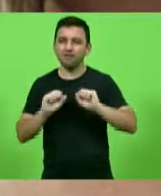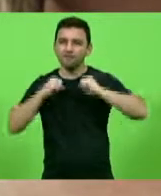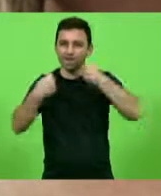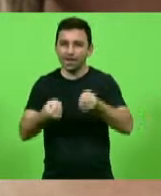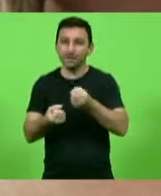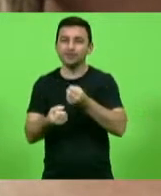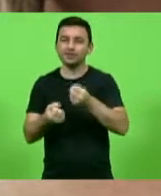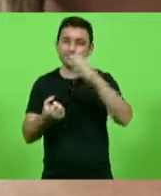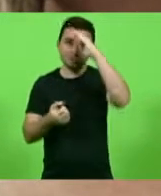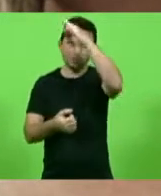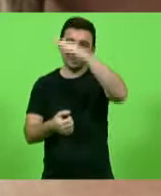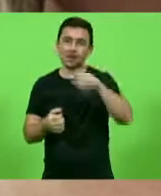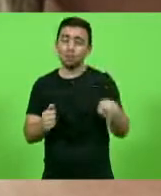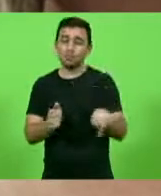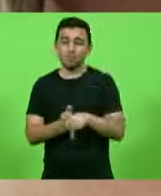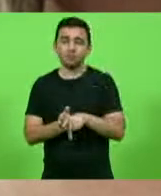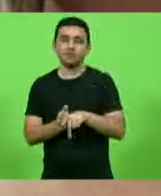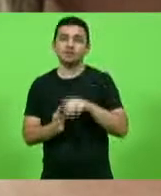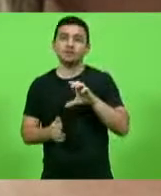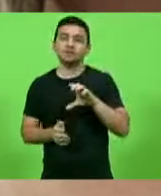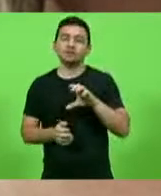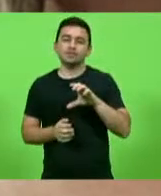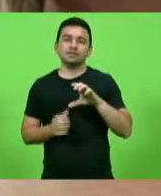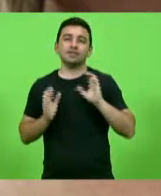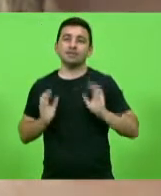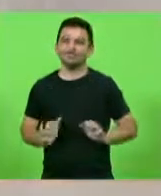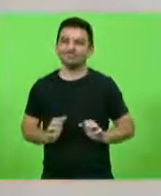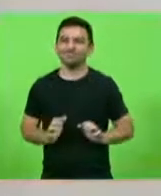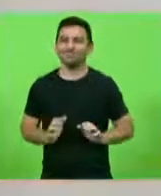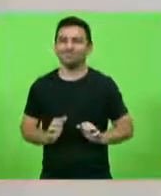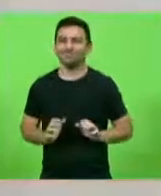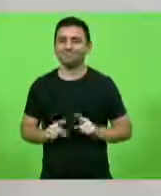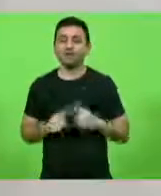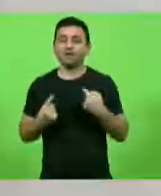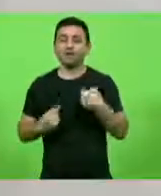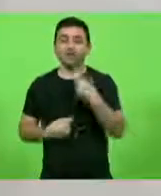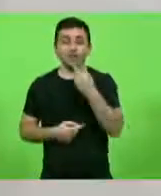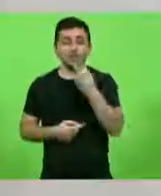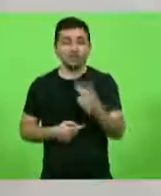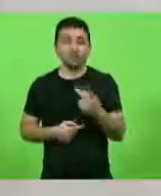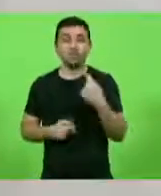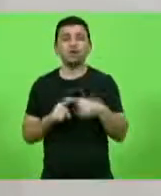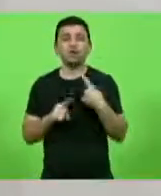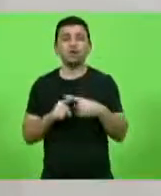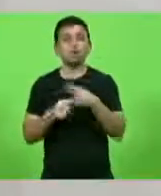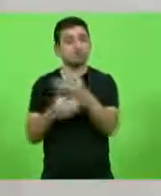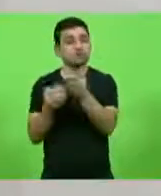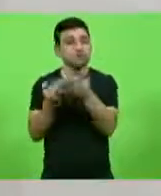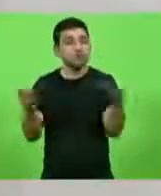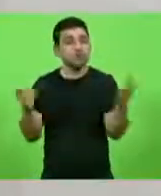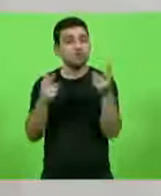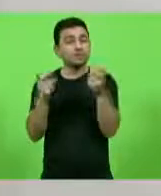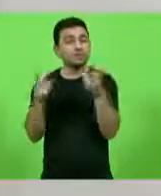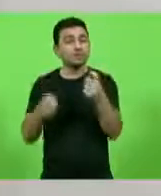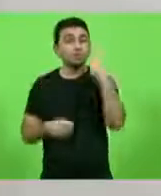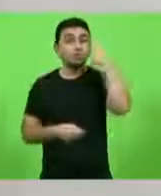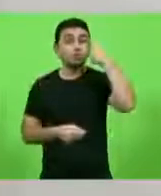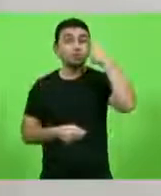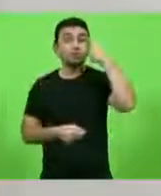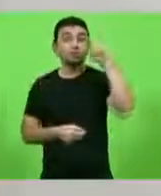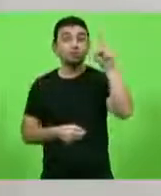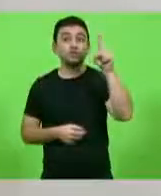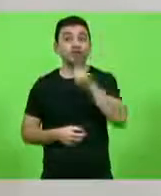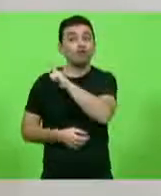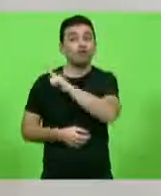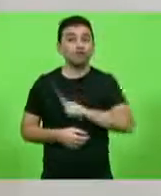do Partido Cidadania. Então, senhores, eu só estou colocando isso daqui. Muito obrigada. Para os senhores perceberem que, em um dia, a